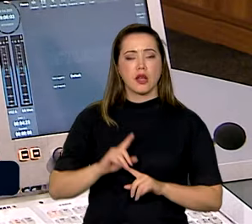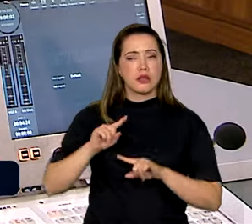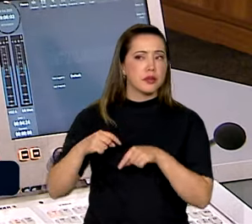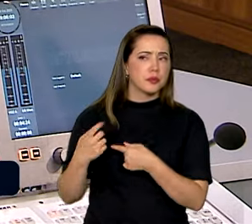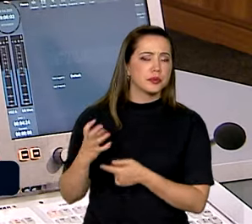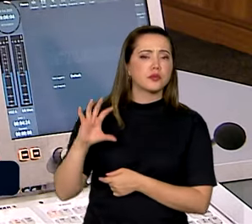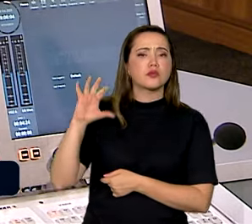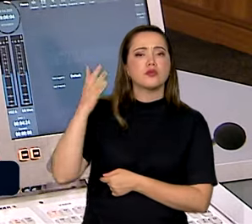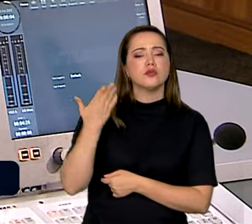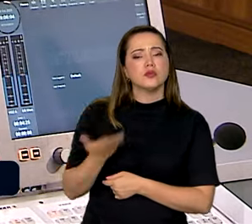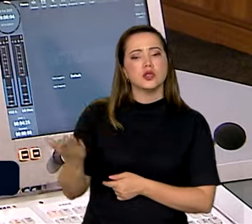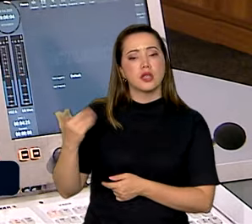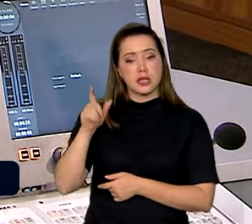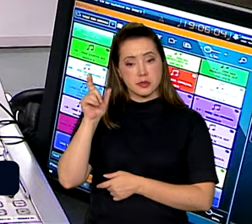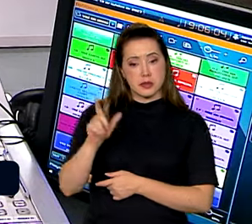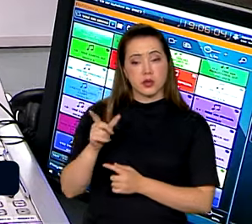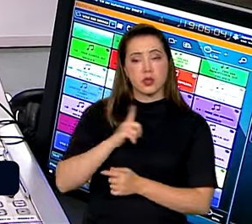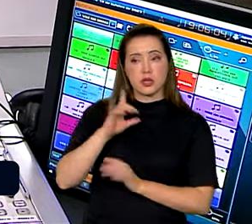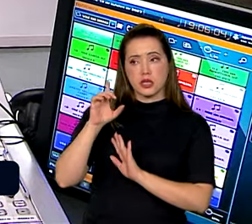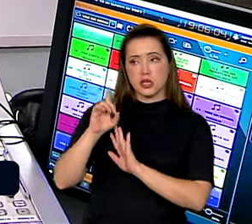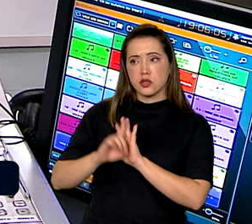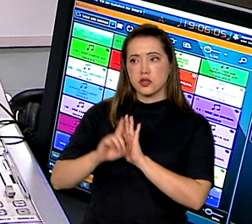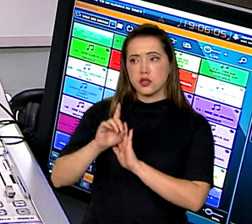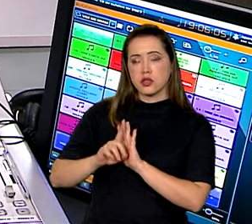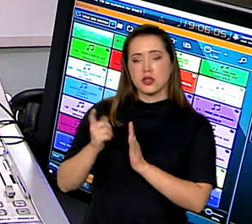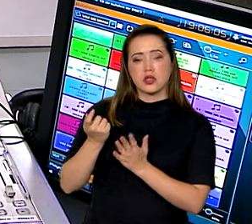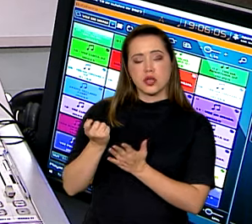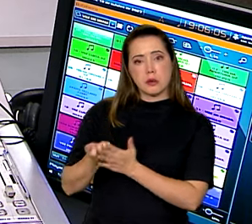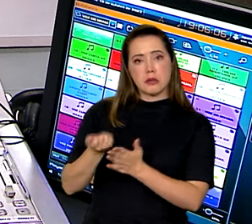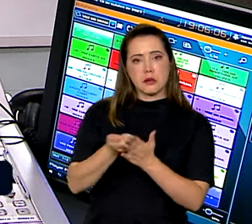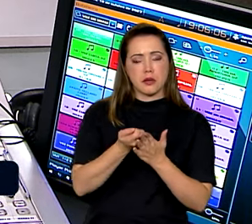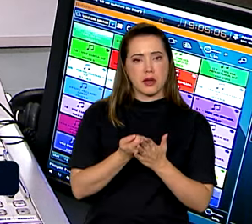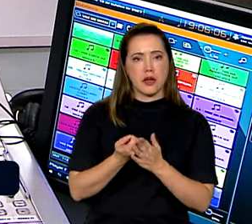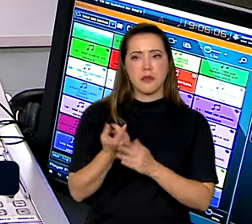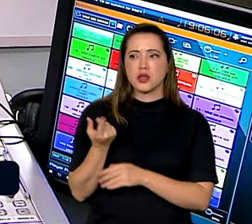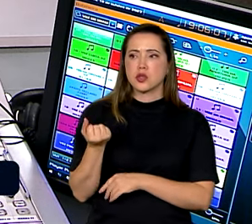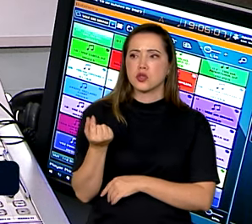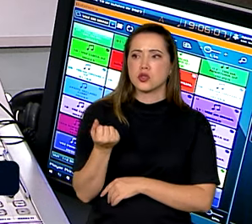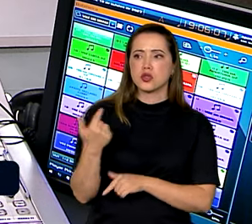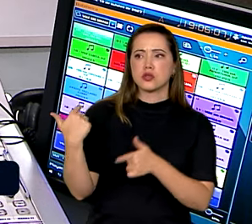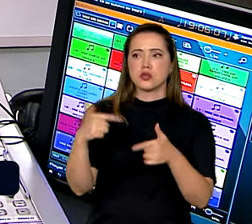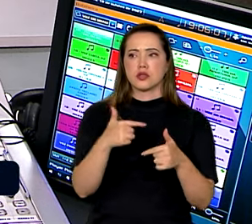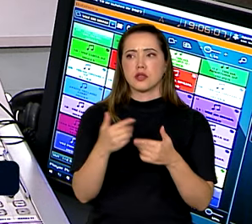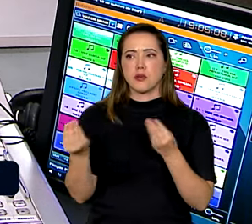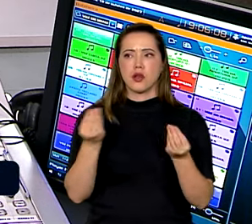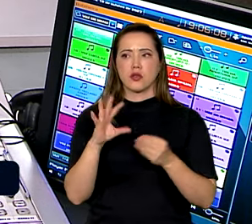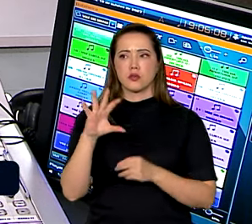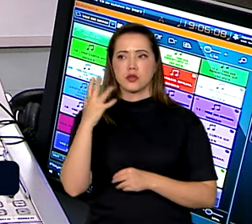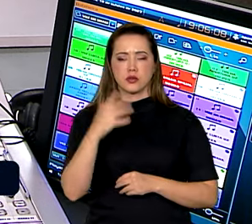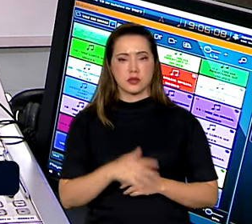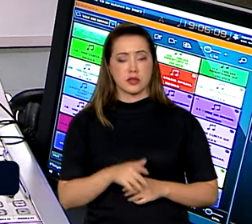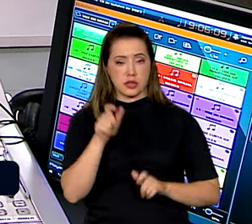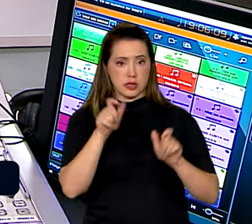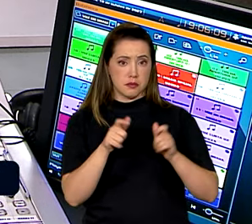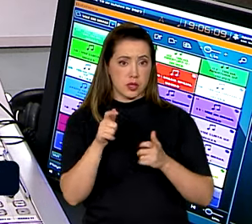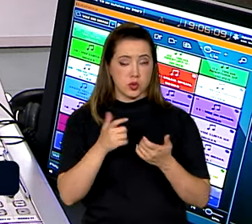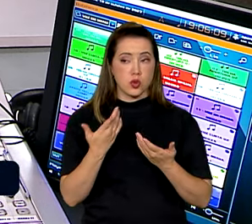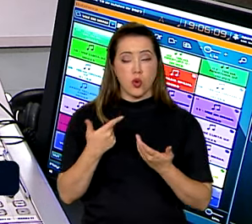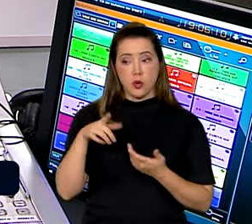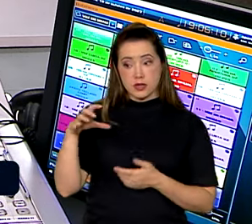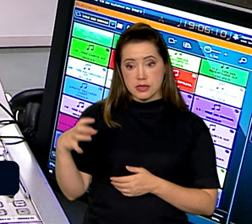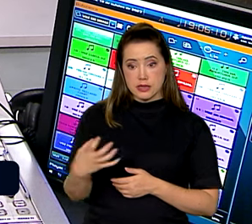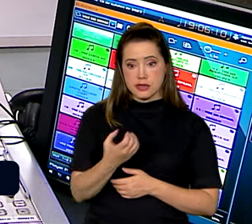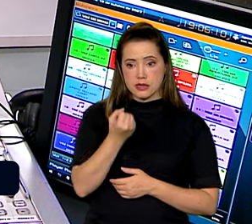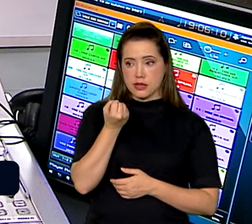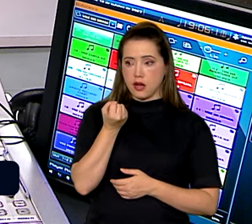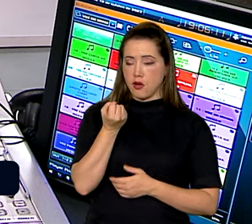Esses trabalhadores têm direito à indenização, a verbas trabalhistas? Como é que funciona? Os trabalhadores são imediatamente afastados e, por